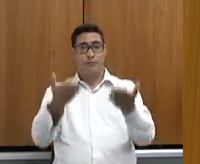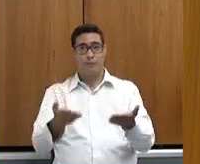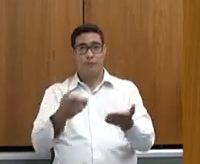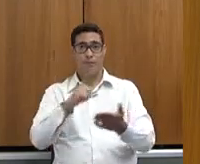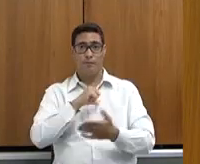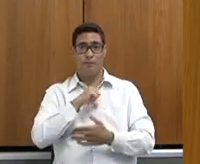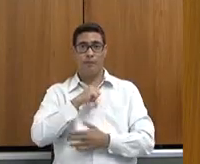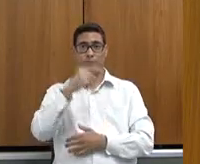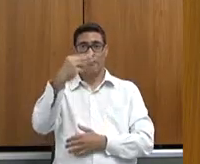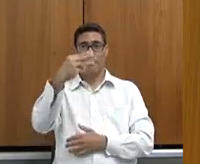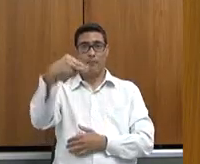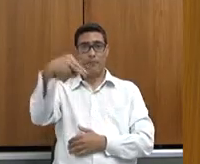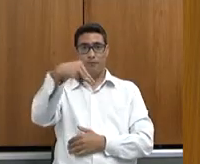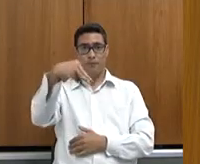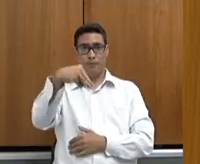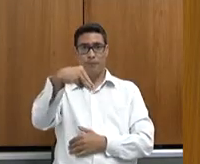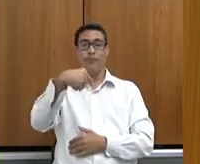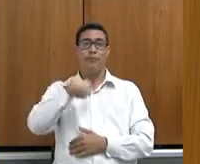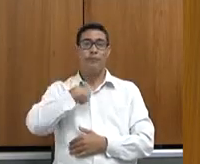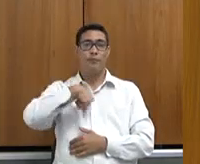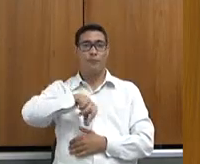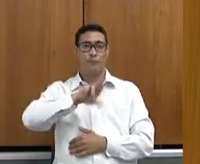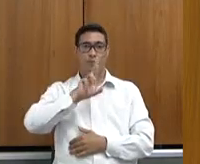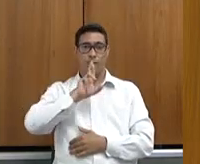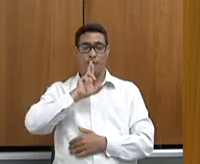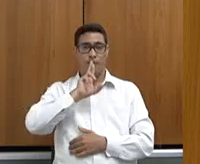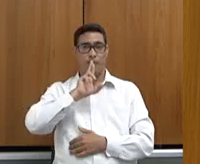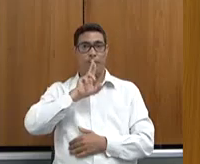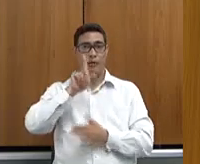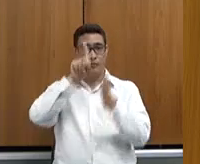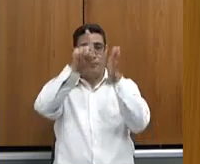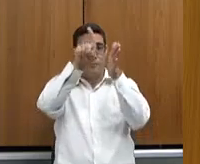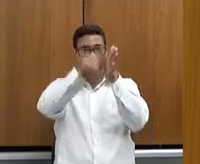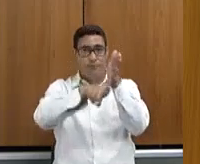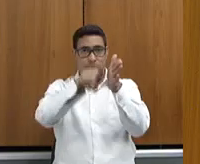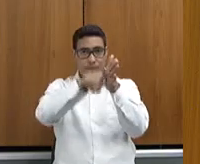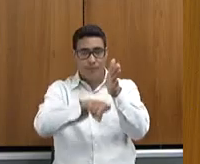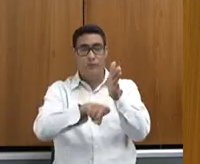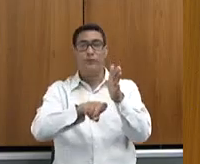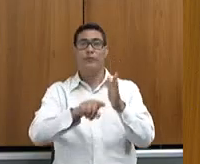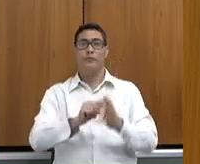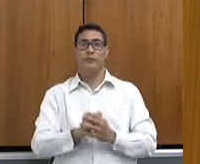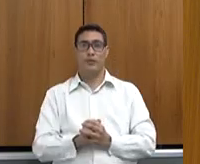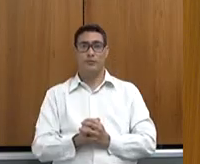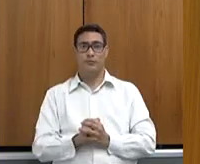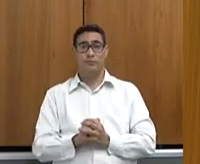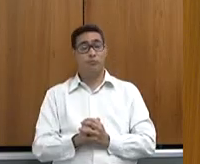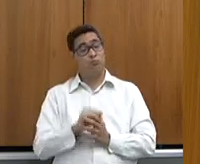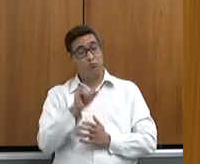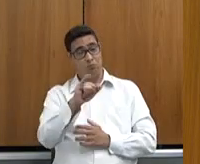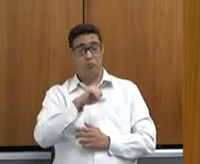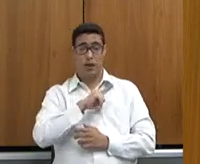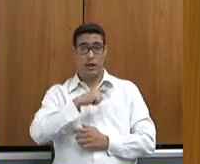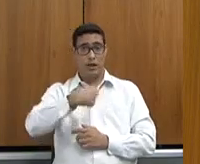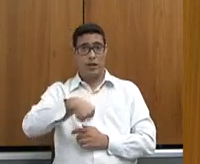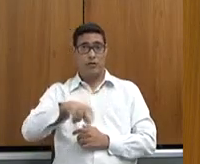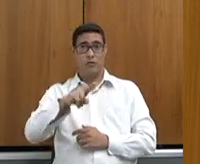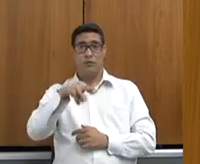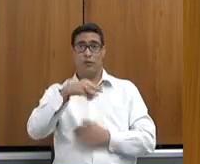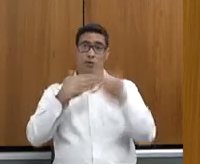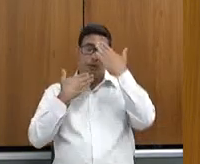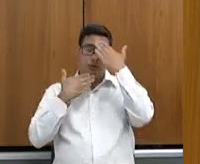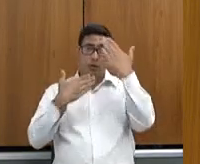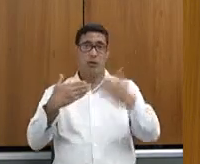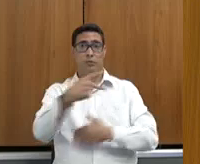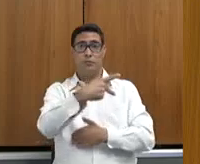de três minutos para suas interpelações e, posteriormente, dois minutos, caso haja necessidade. Obrigada, presidente.